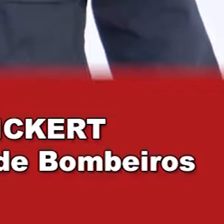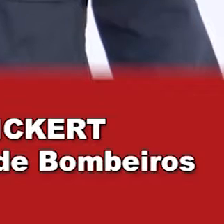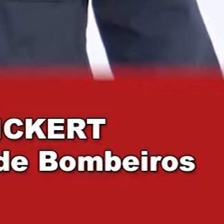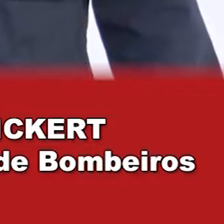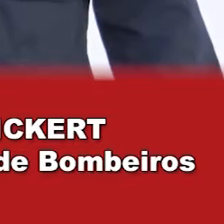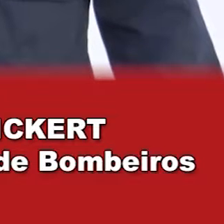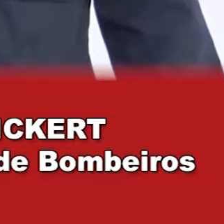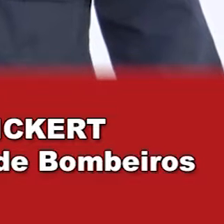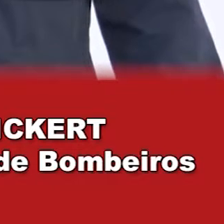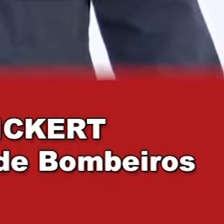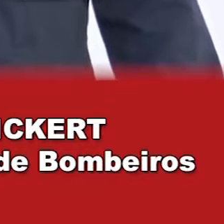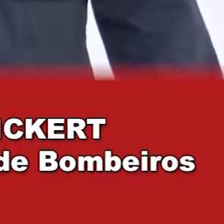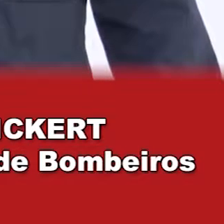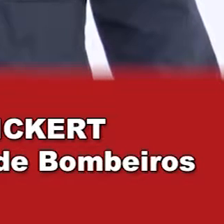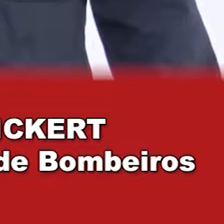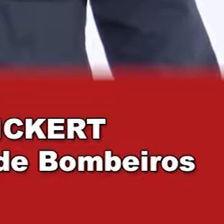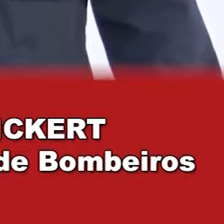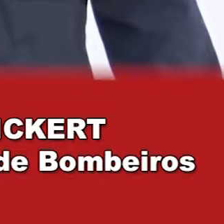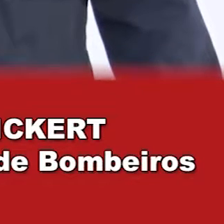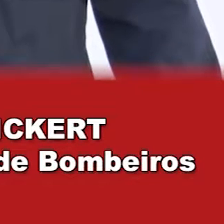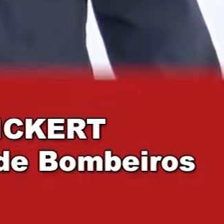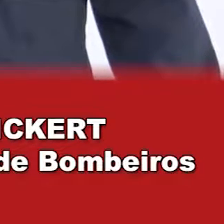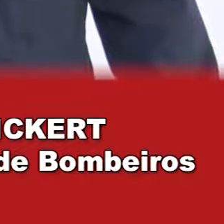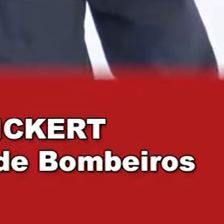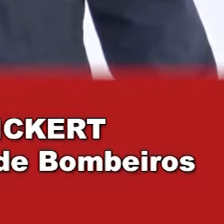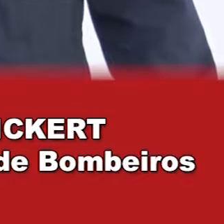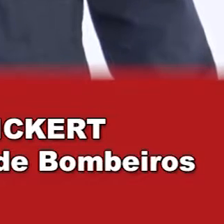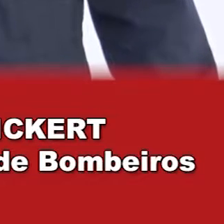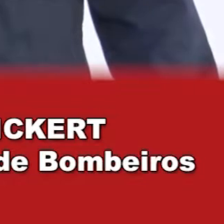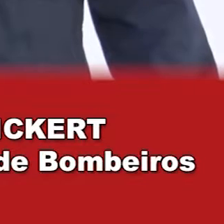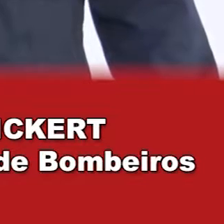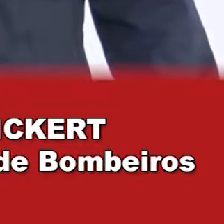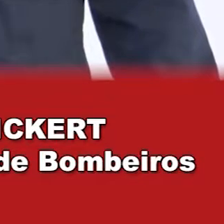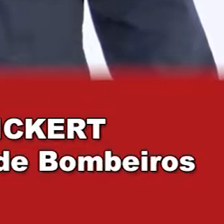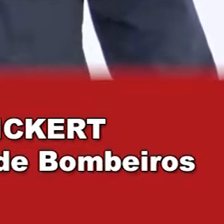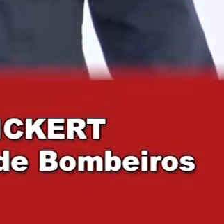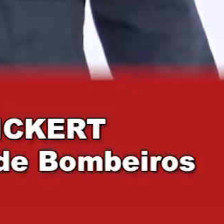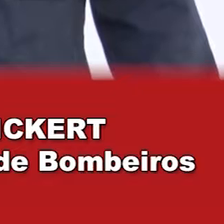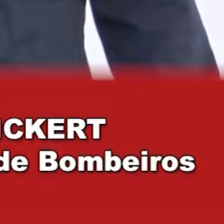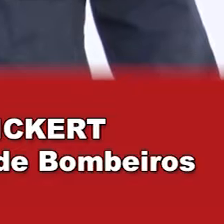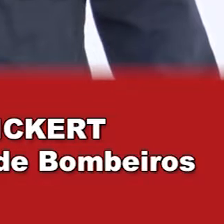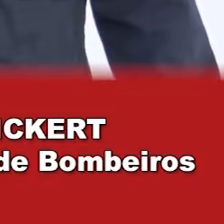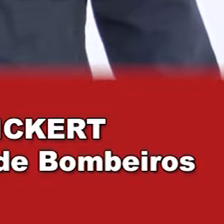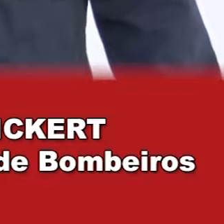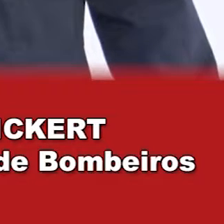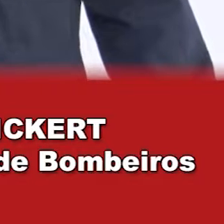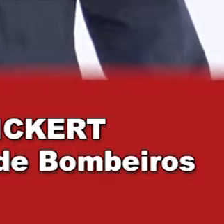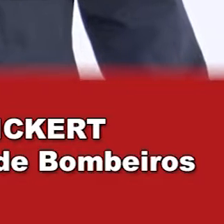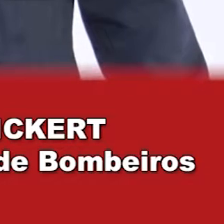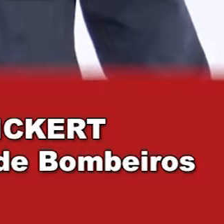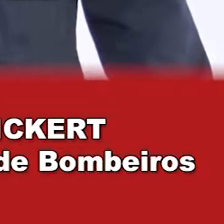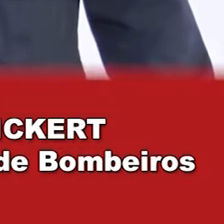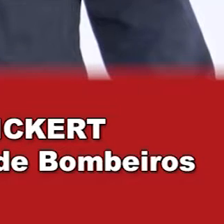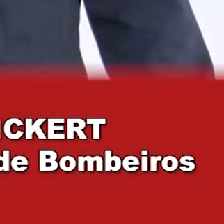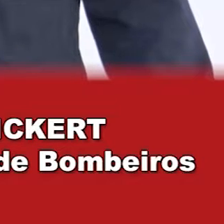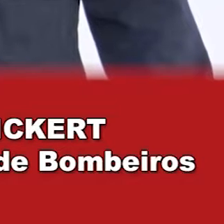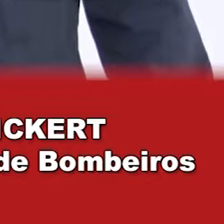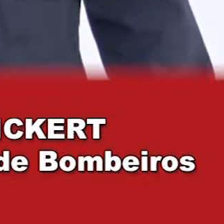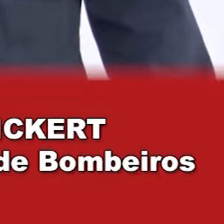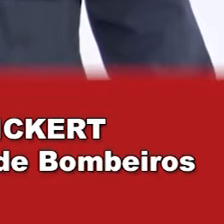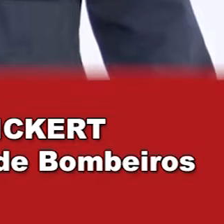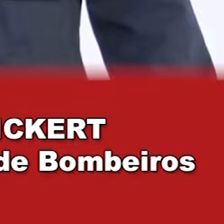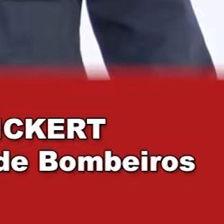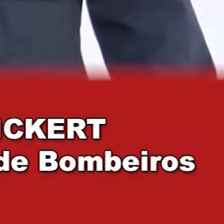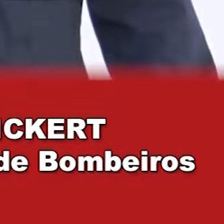atendidas por causa dos trotes. Quando o corpo de bombeiros vai em uma ocorrência que não existe por